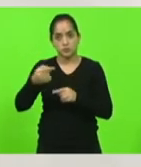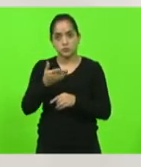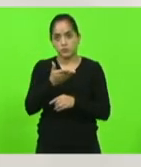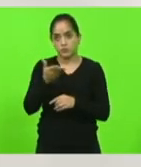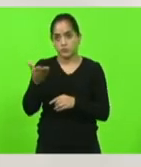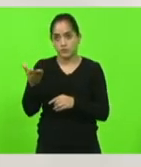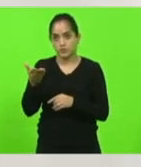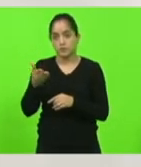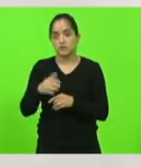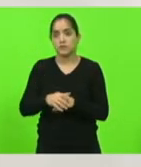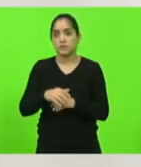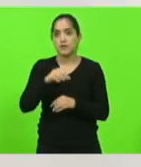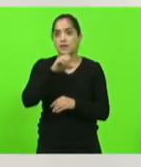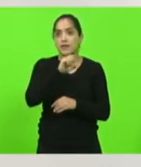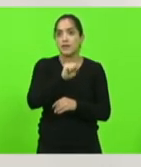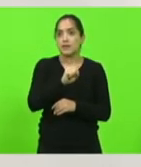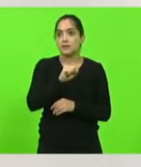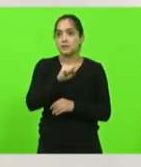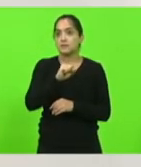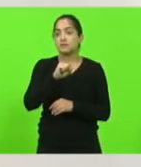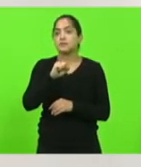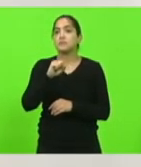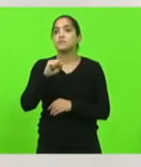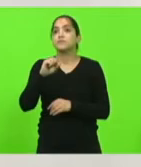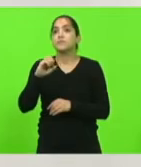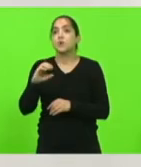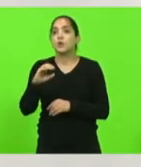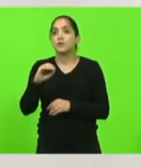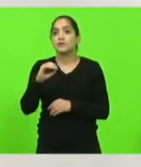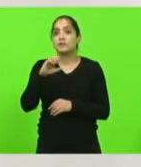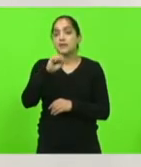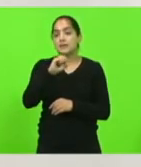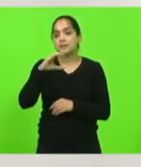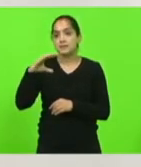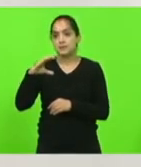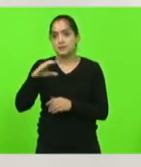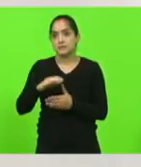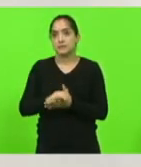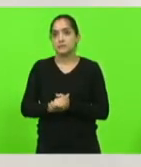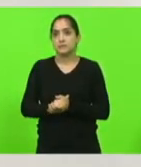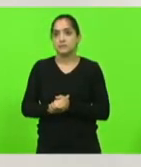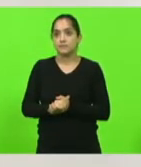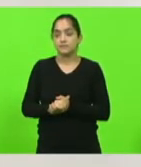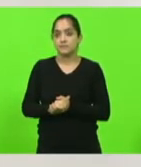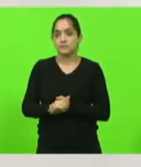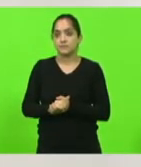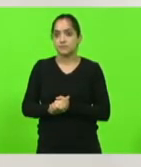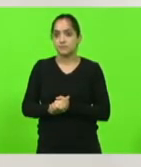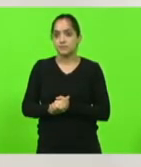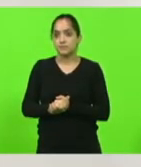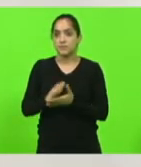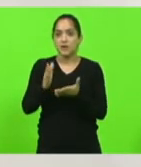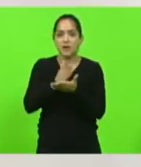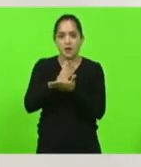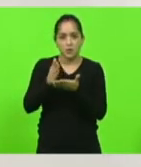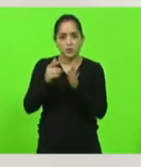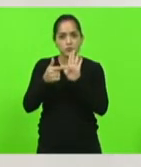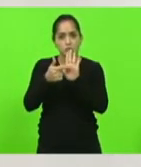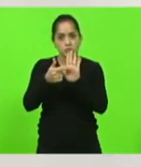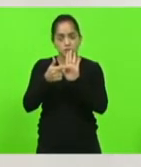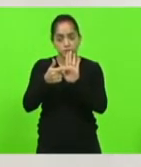SOS SCs eu quero mostrar aqui alguns slides